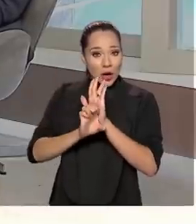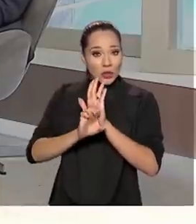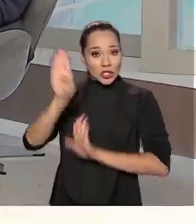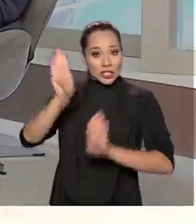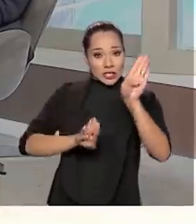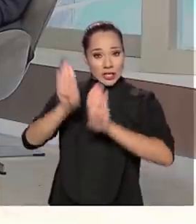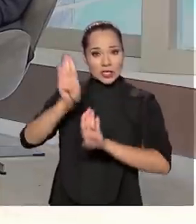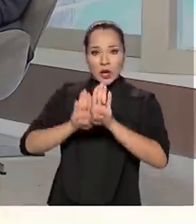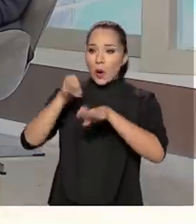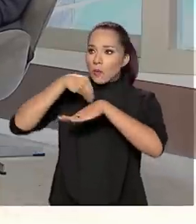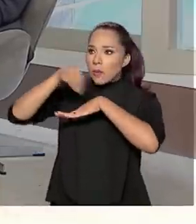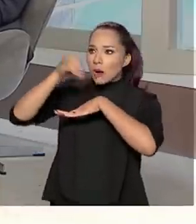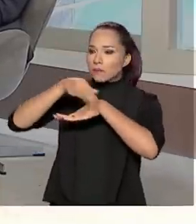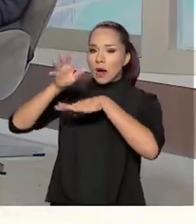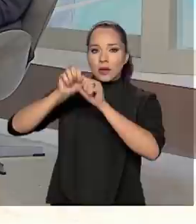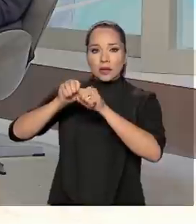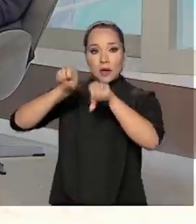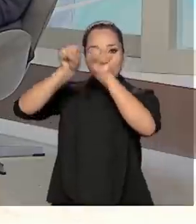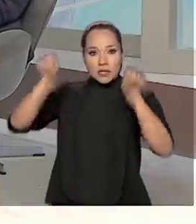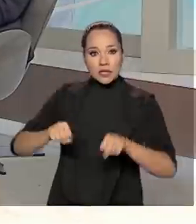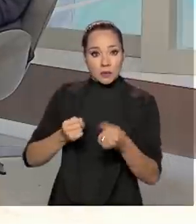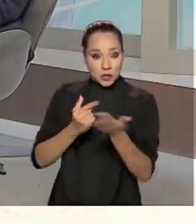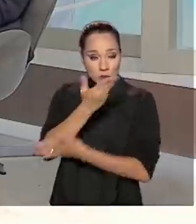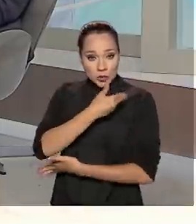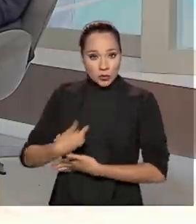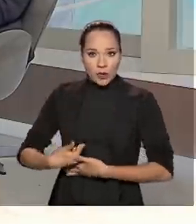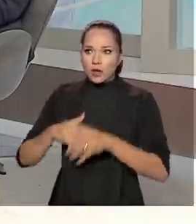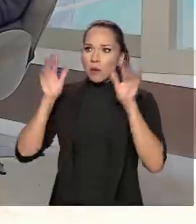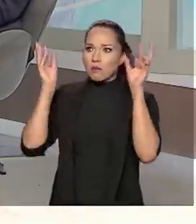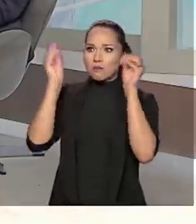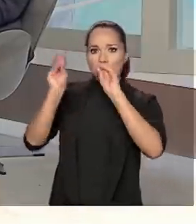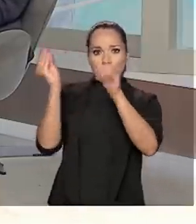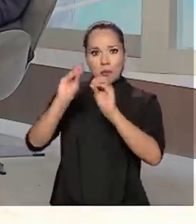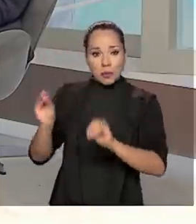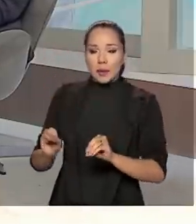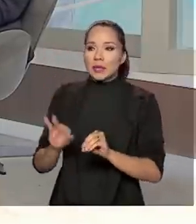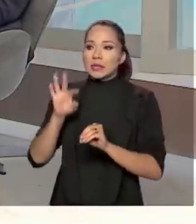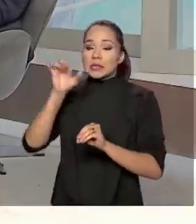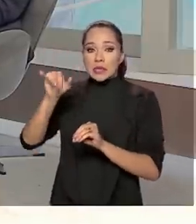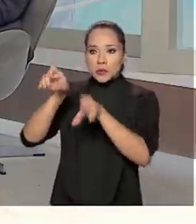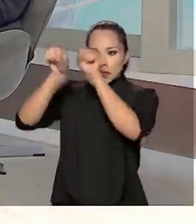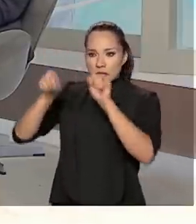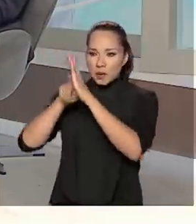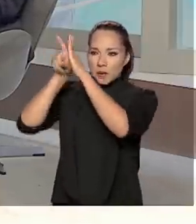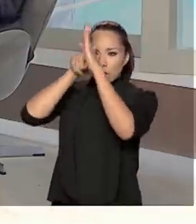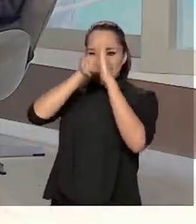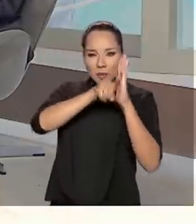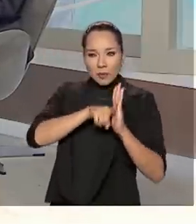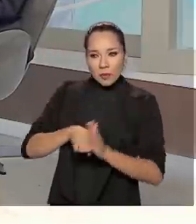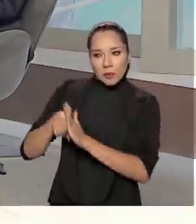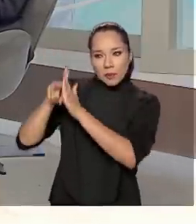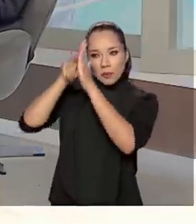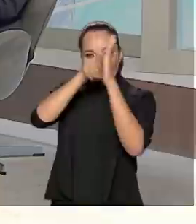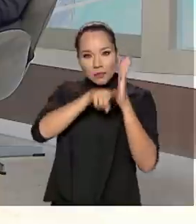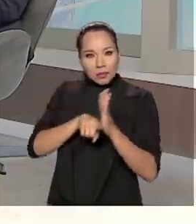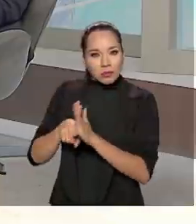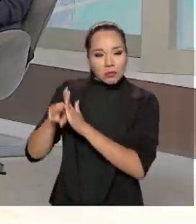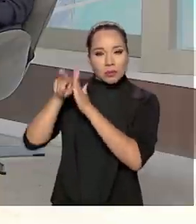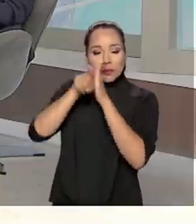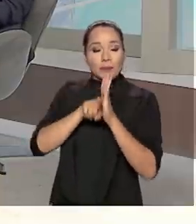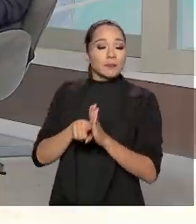Comprasnet por dia, que é o sistema de compras do governo. Então, o Alice, ele faz uma verificação, sem a utilização